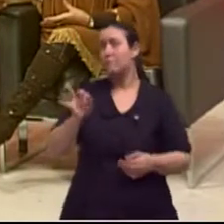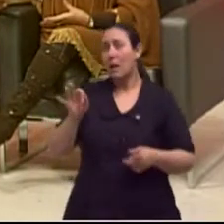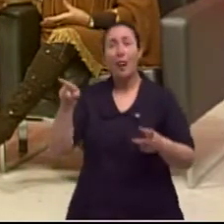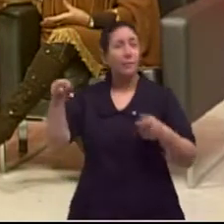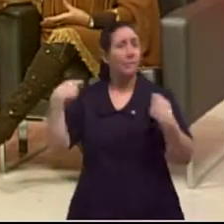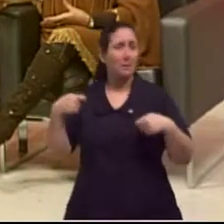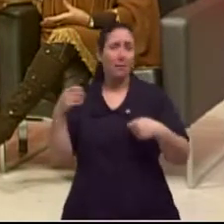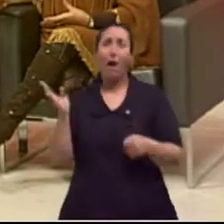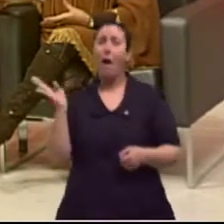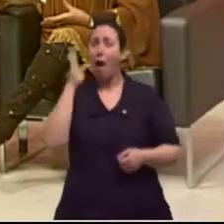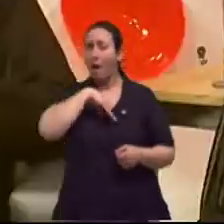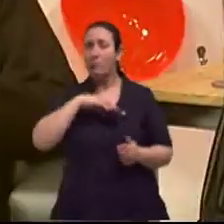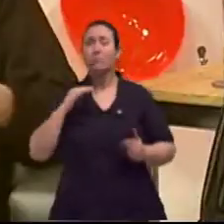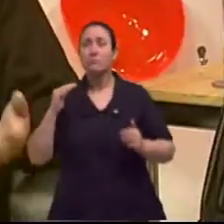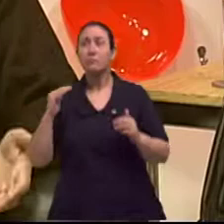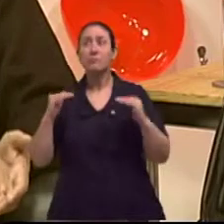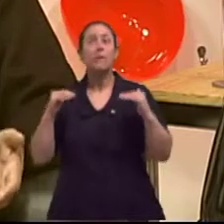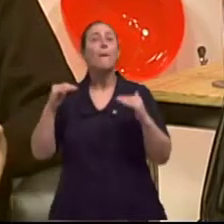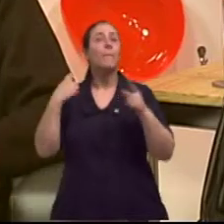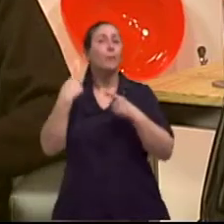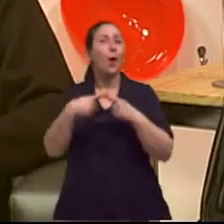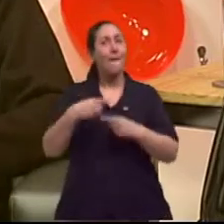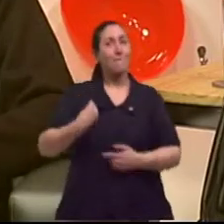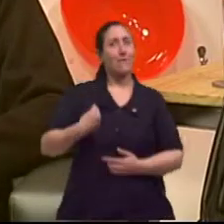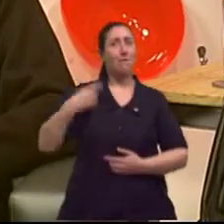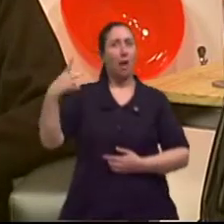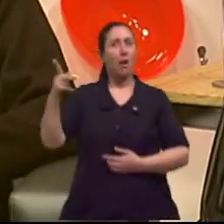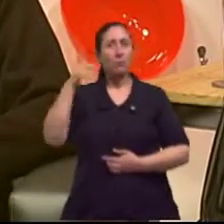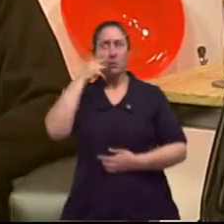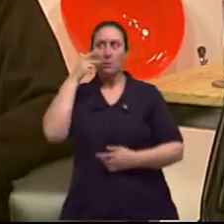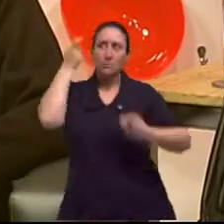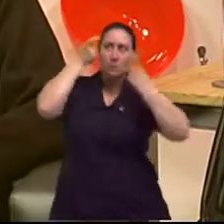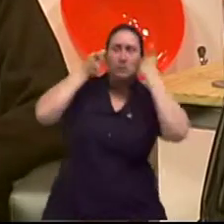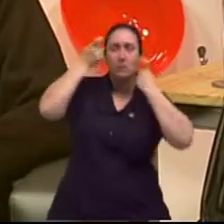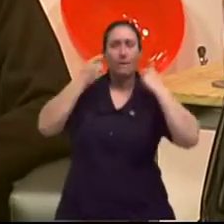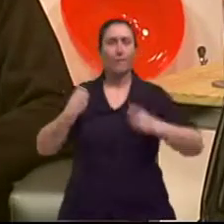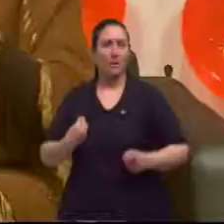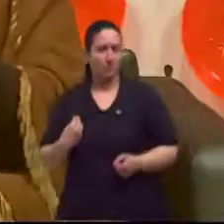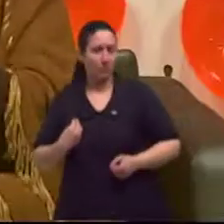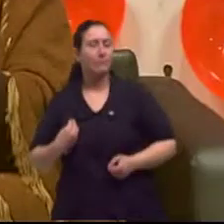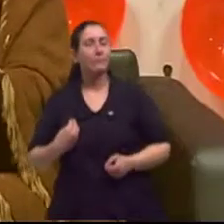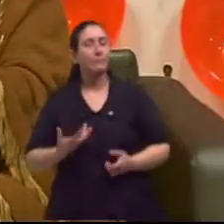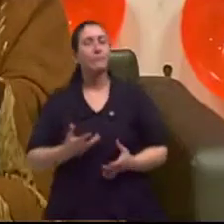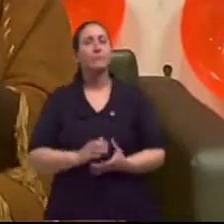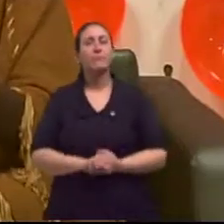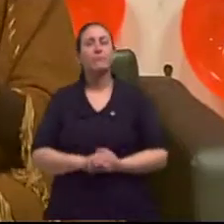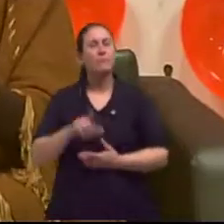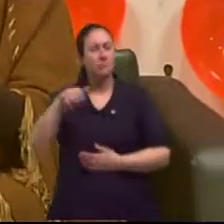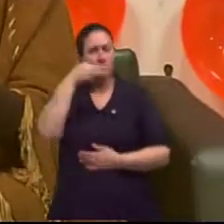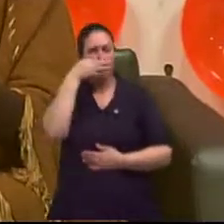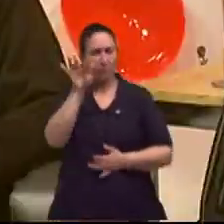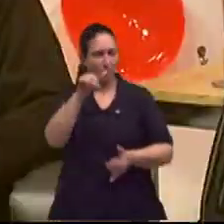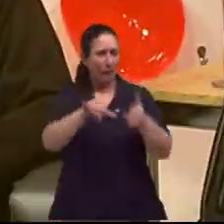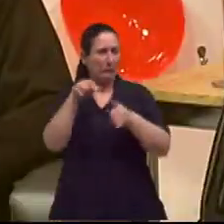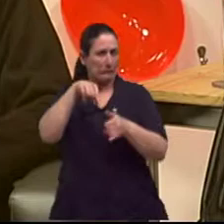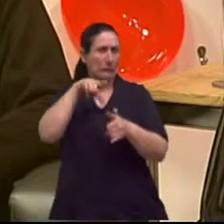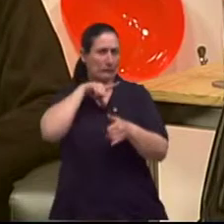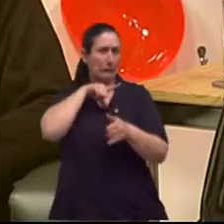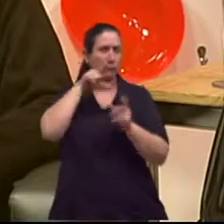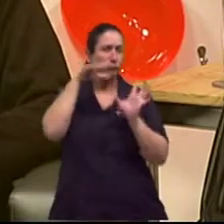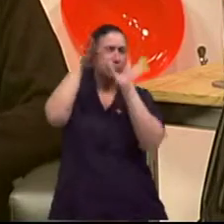reação rápida para qualquer situação, porque é a vida dela que depende disso, depende da vida dela. Claro. Esses florais têm a ver com astrologia?